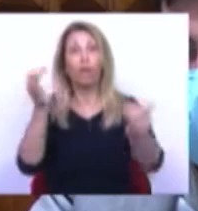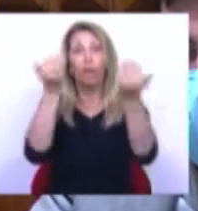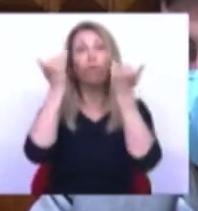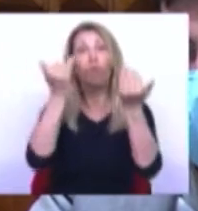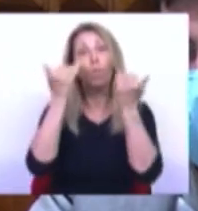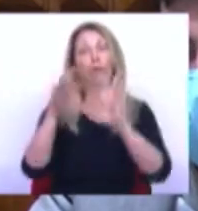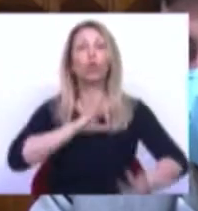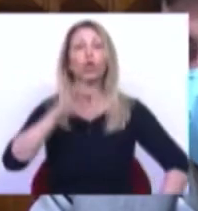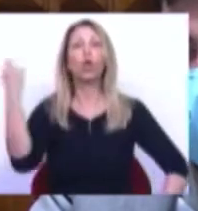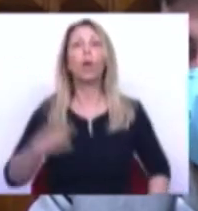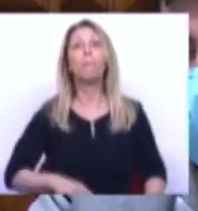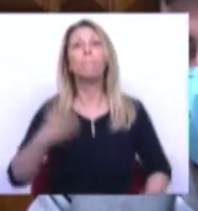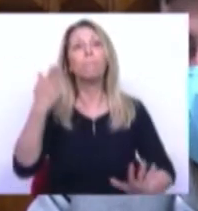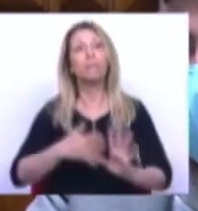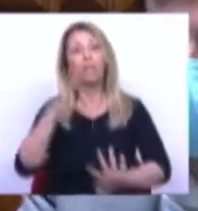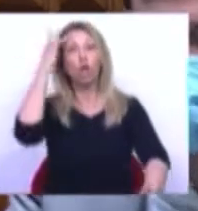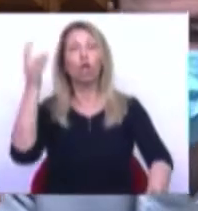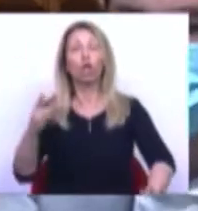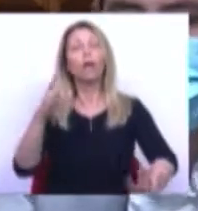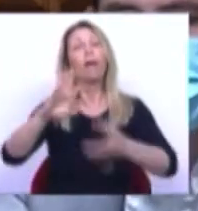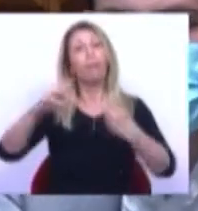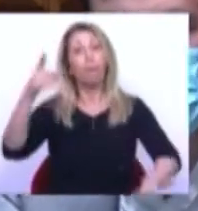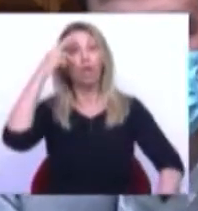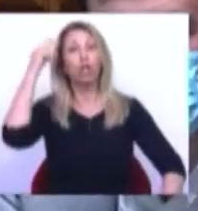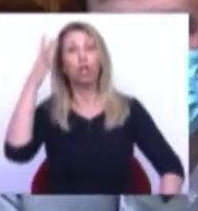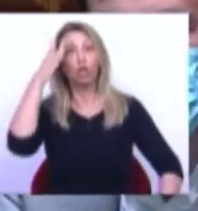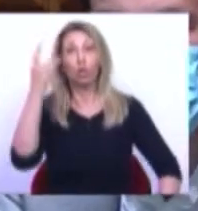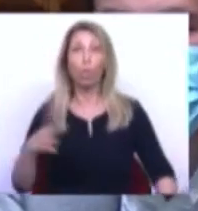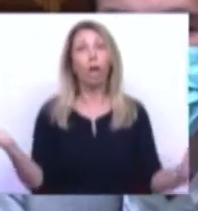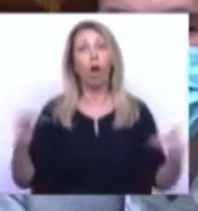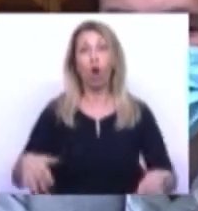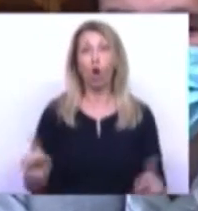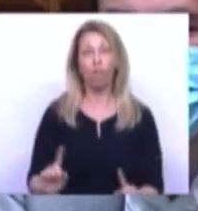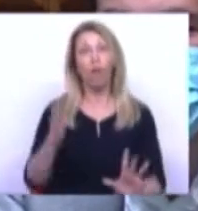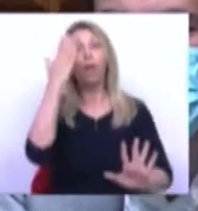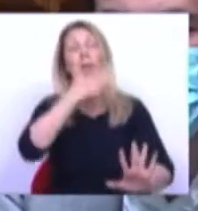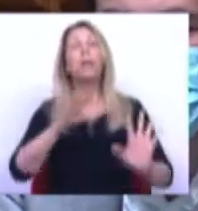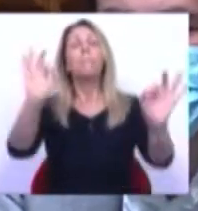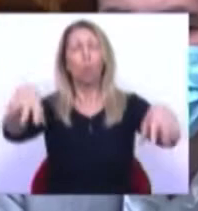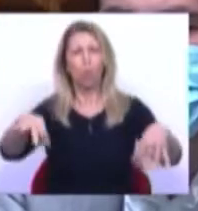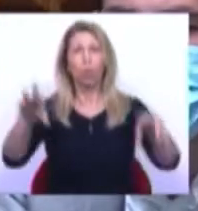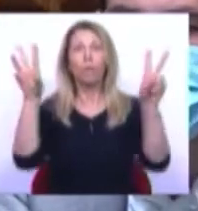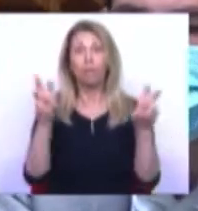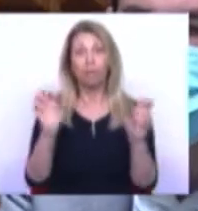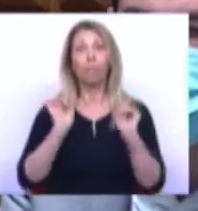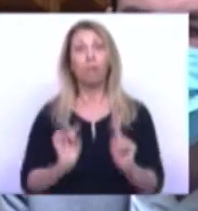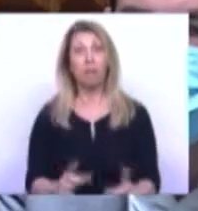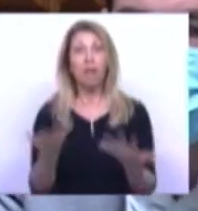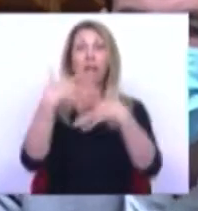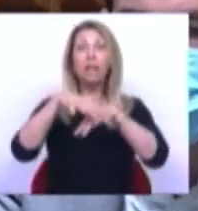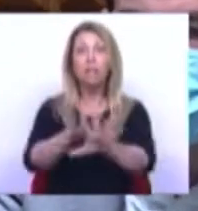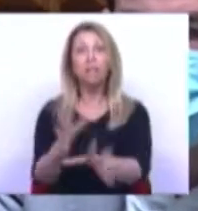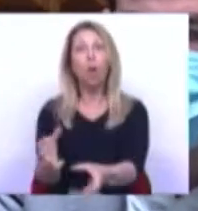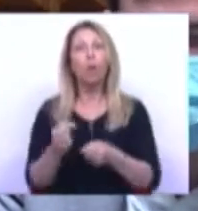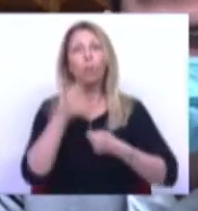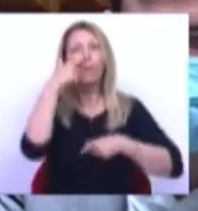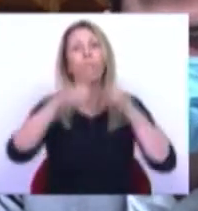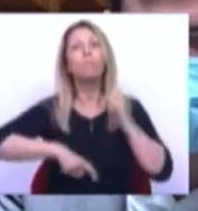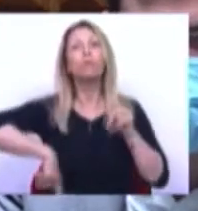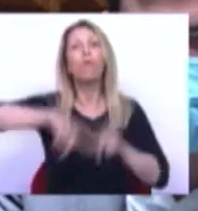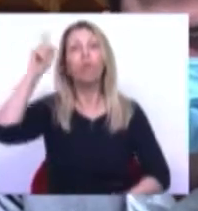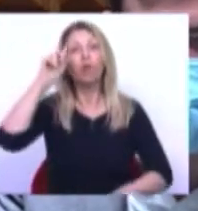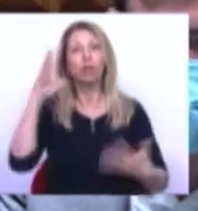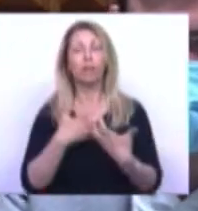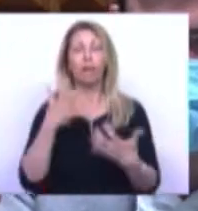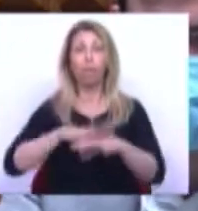a Comissão Nacional de Proteção de Dados. E para concluir, este tema é de integração e acolhimento de refugiados. E a